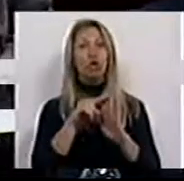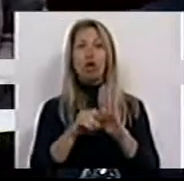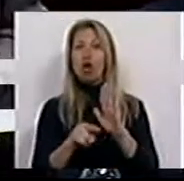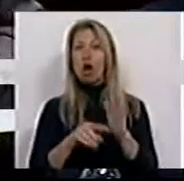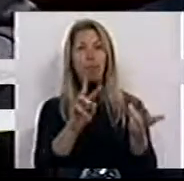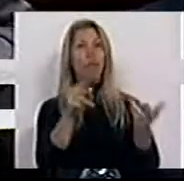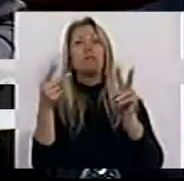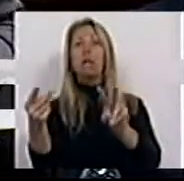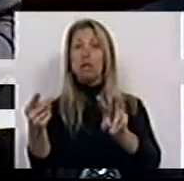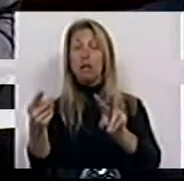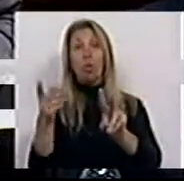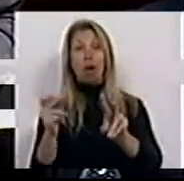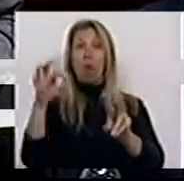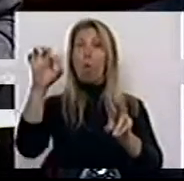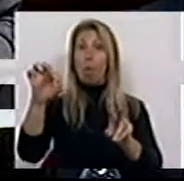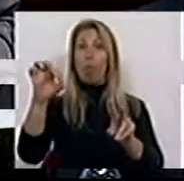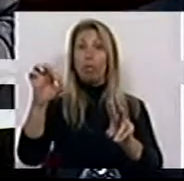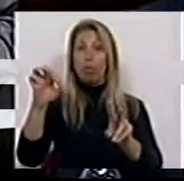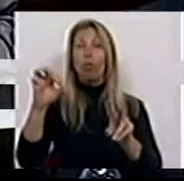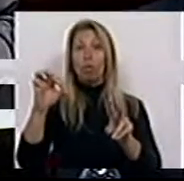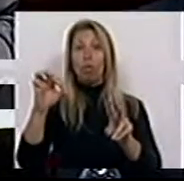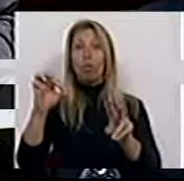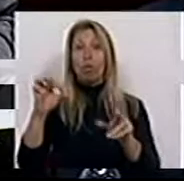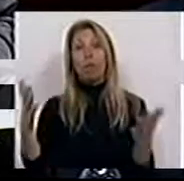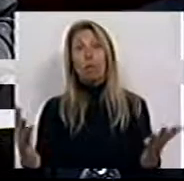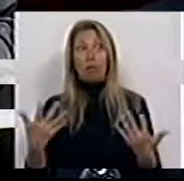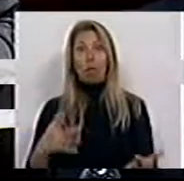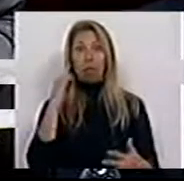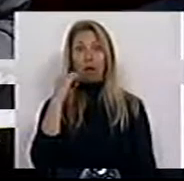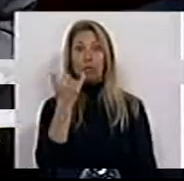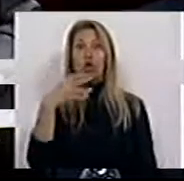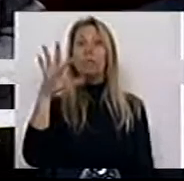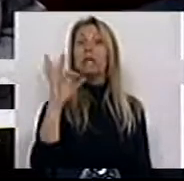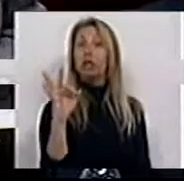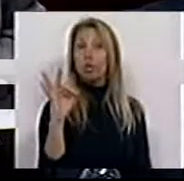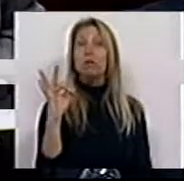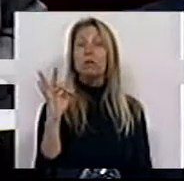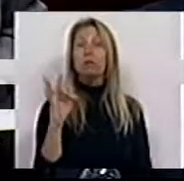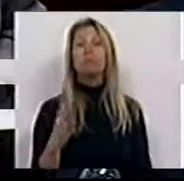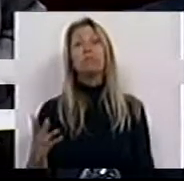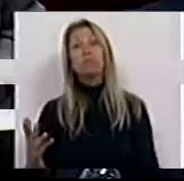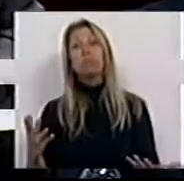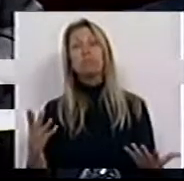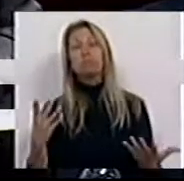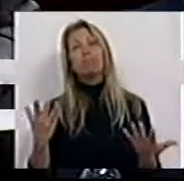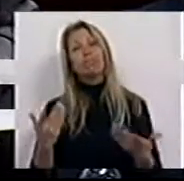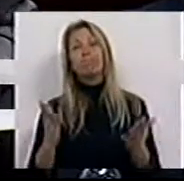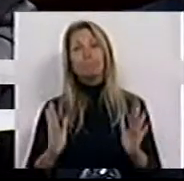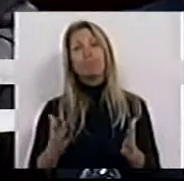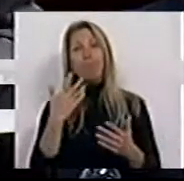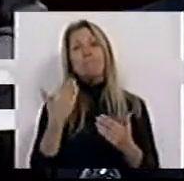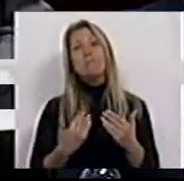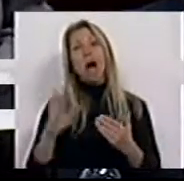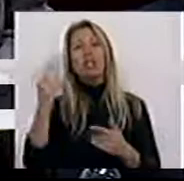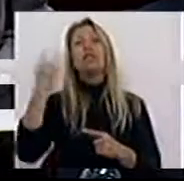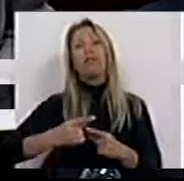transitória dos 8 anos, e estamos em 2014, muito mais deveria ter sido